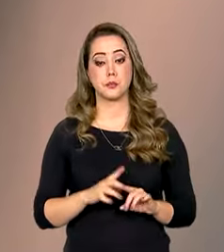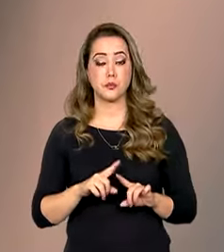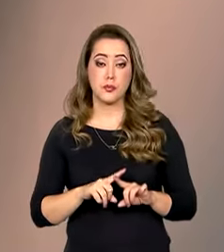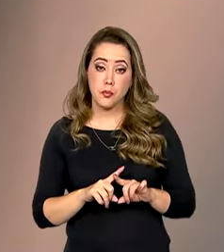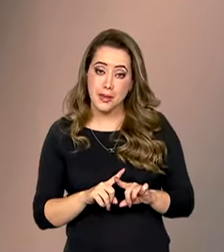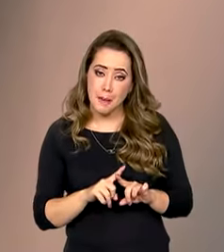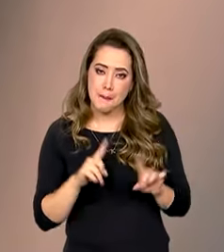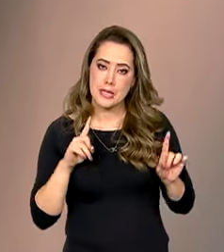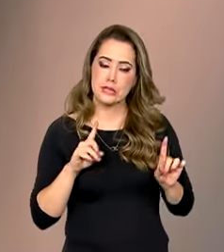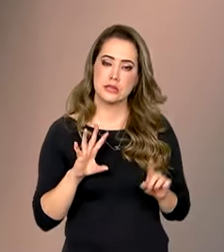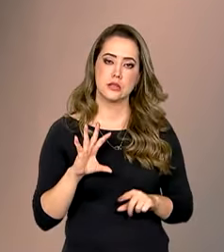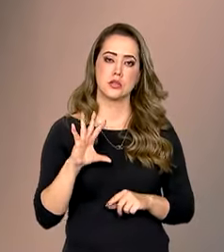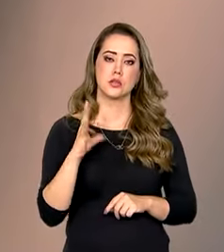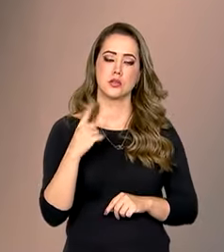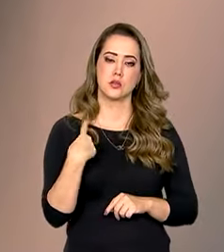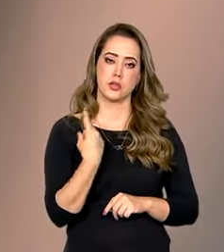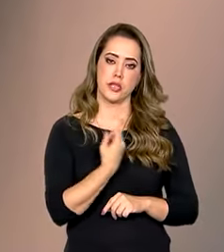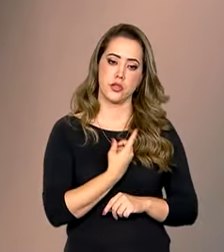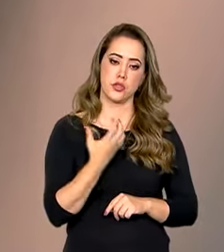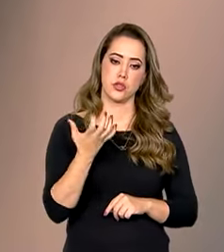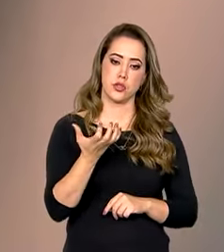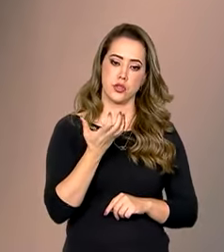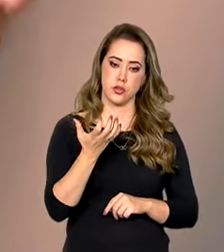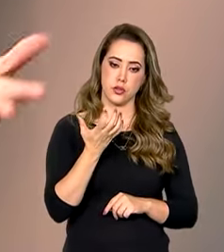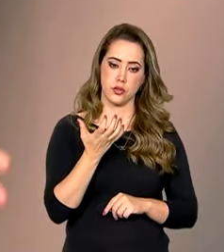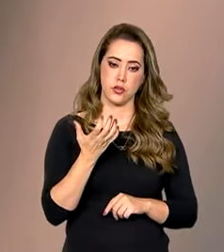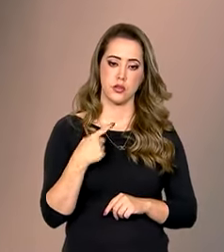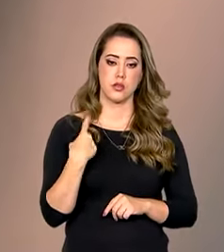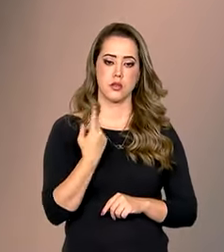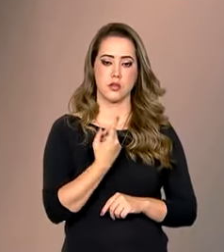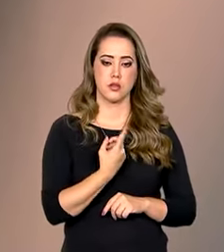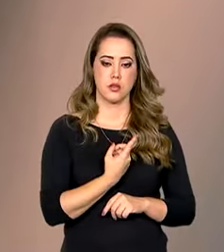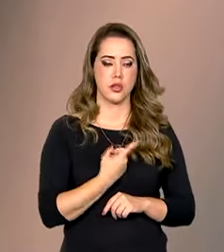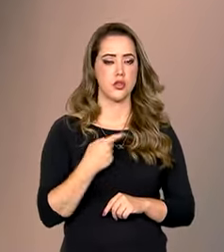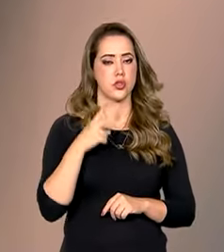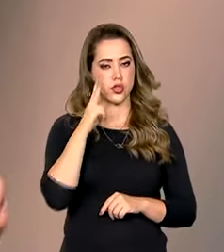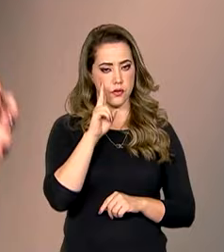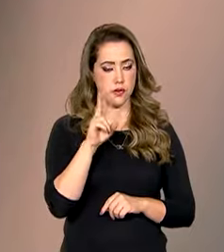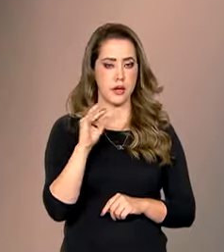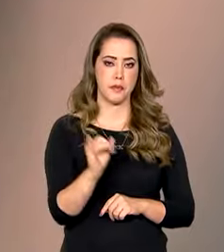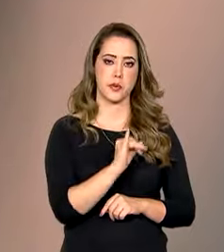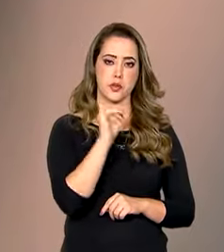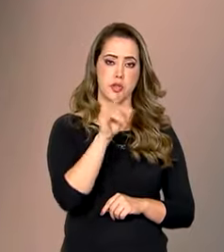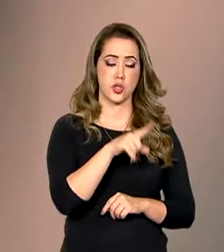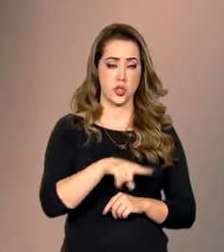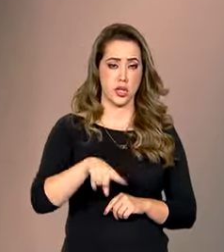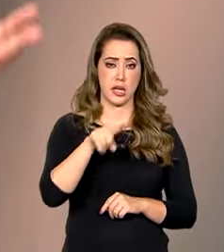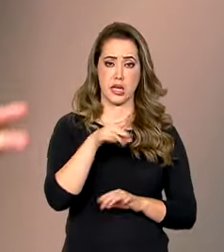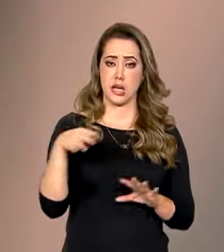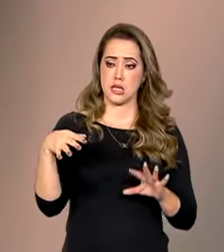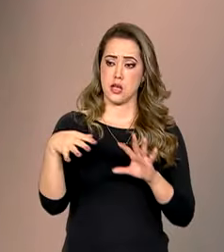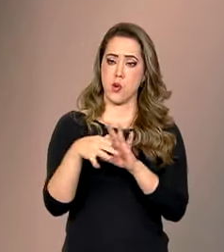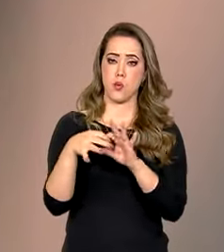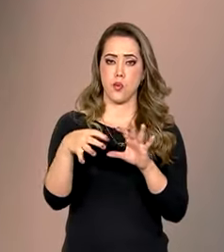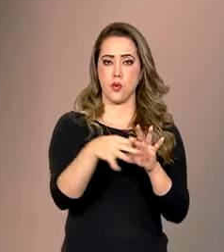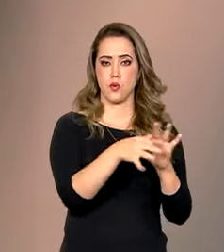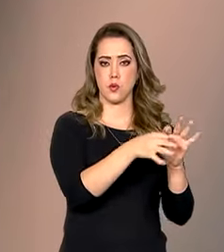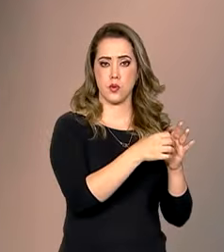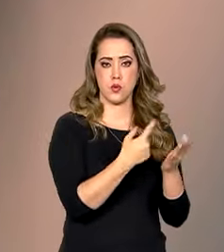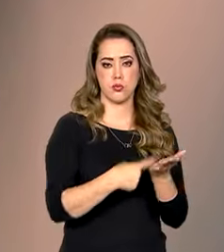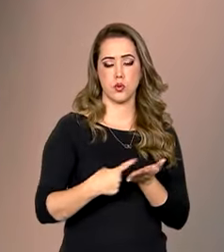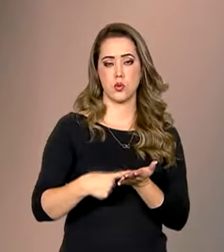Porém, o que nós queremos e que achamos fundamental é que nessa parceria com